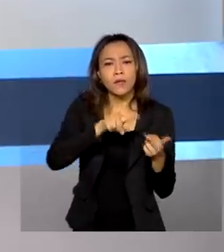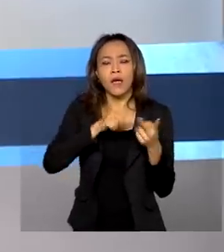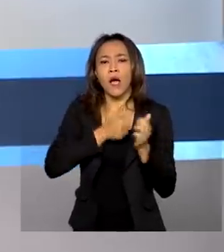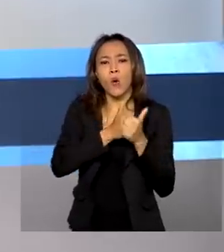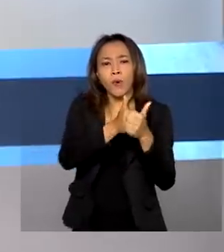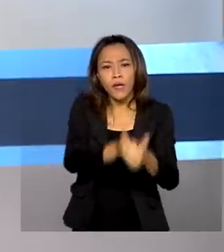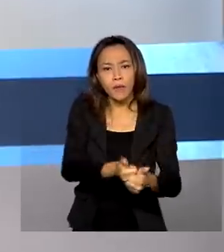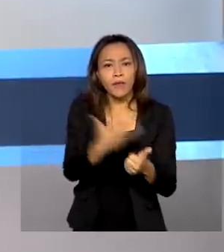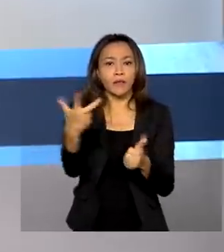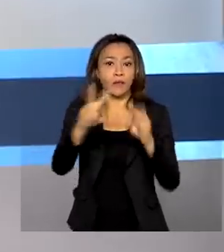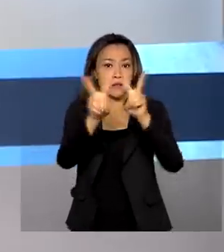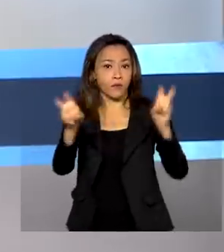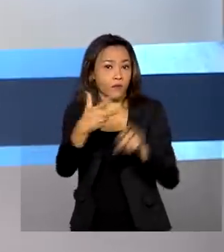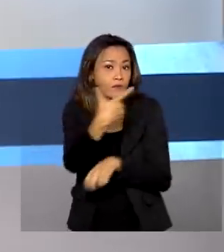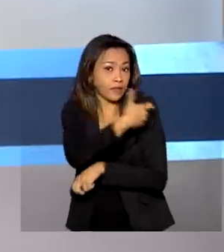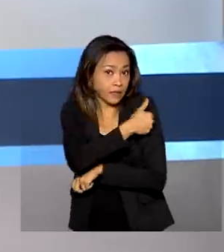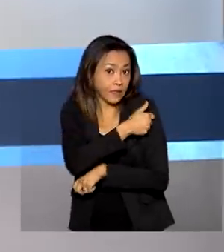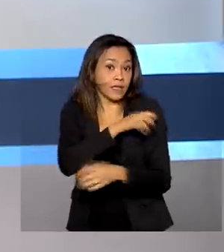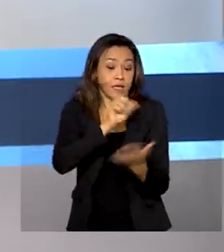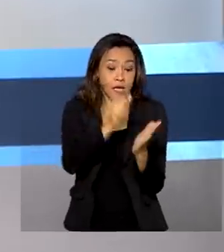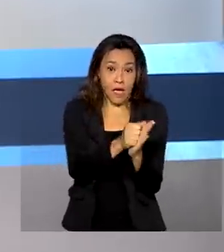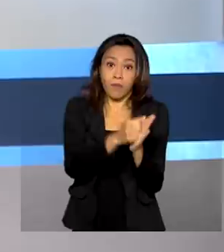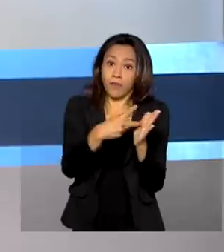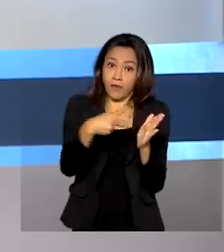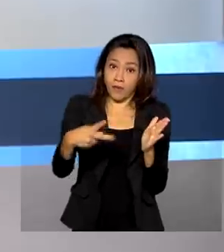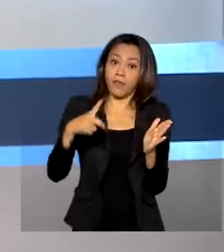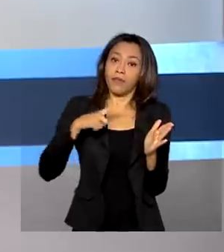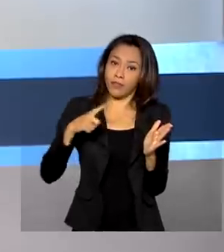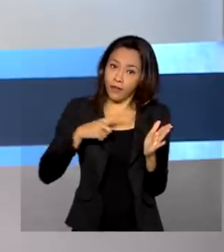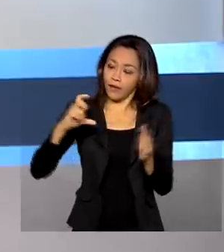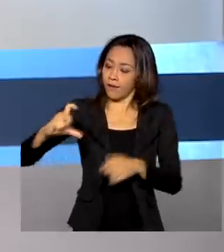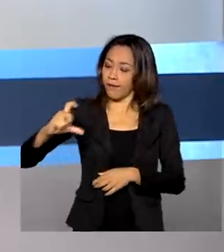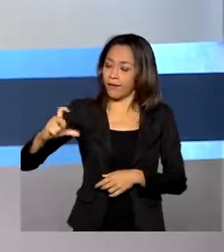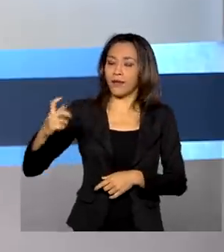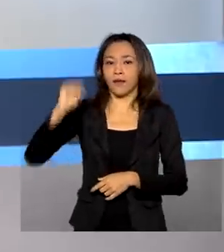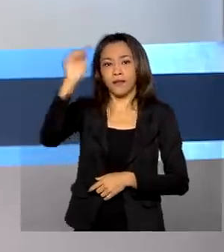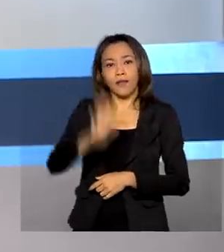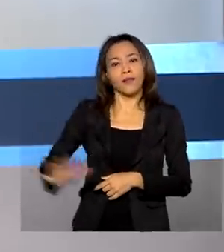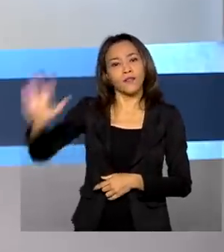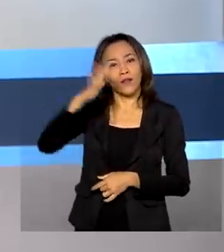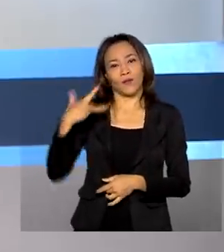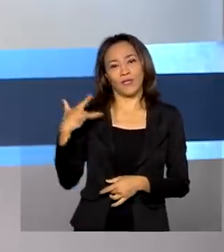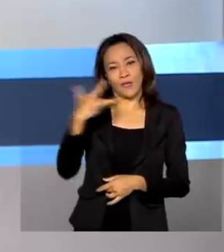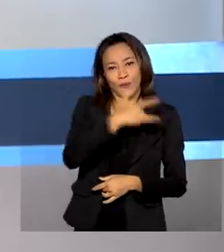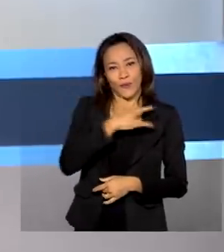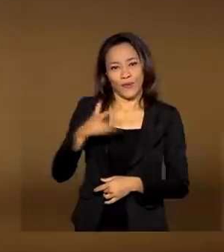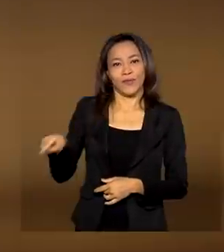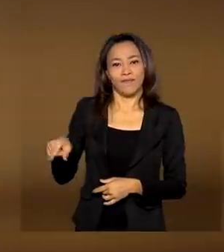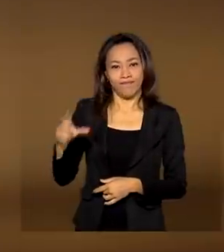da vacinação contra a Covid. O aplicativo também tem a Carteira Nacional de Saúde no formato digital.